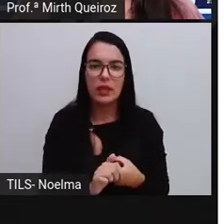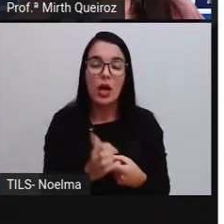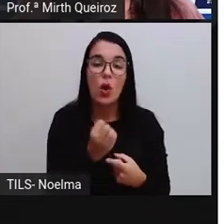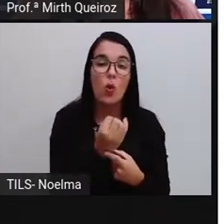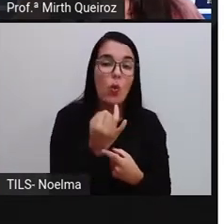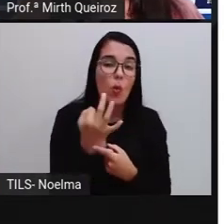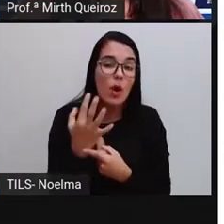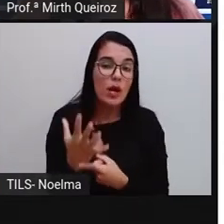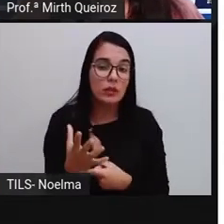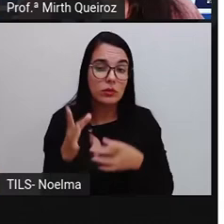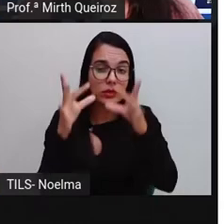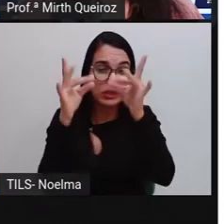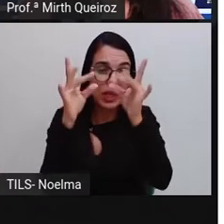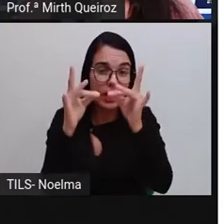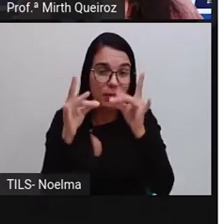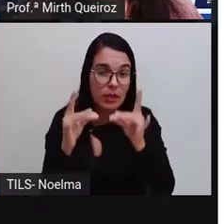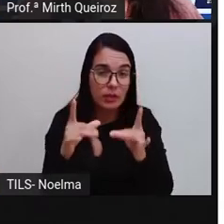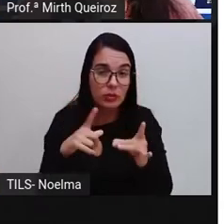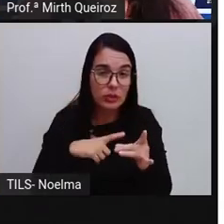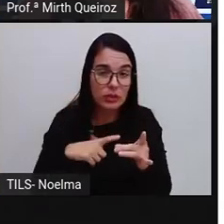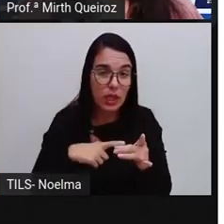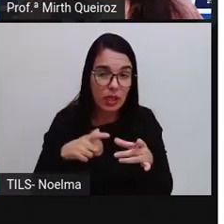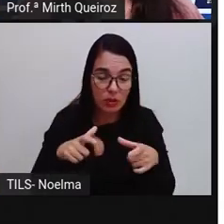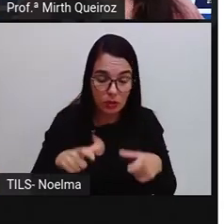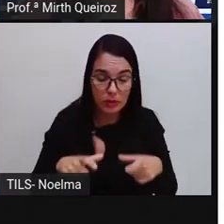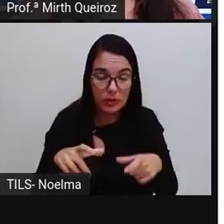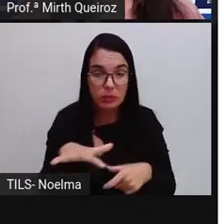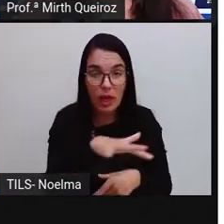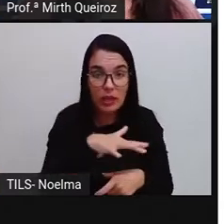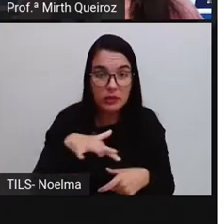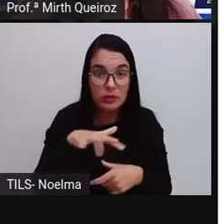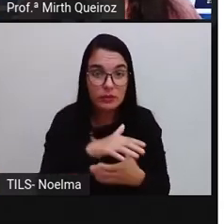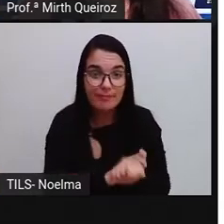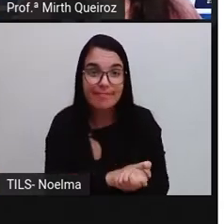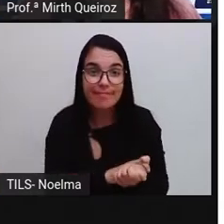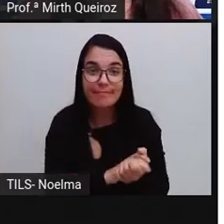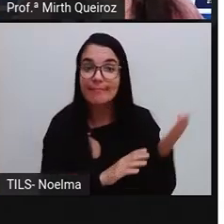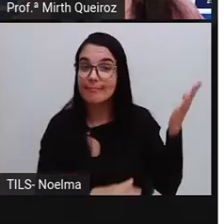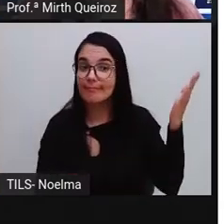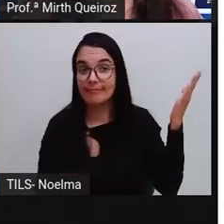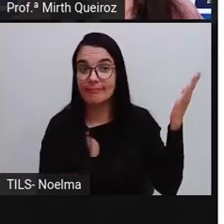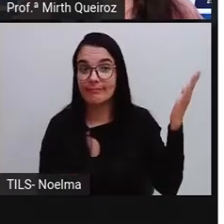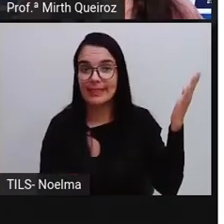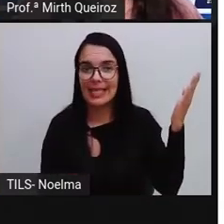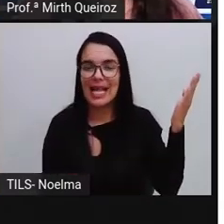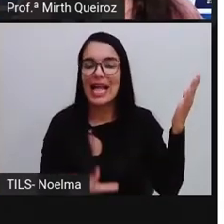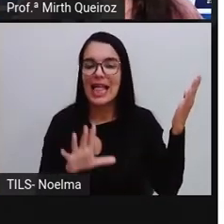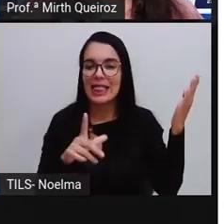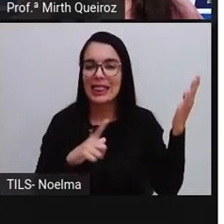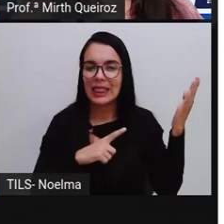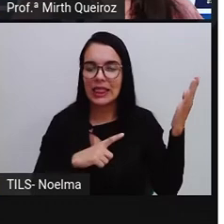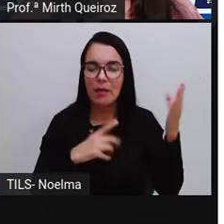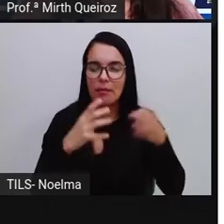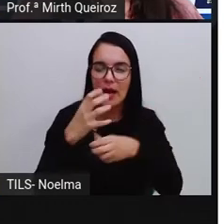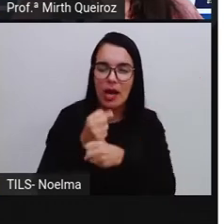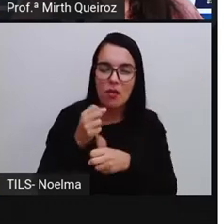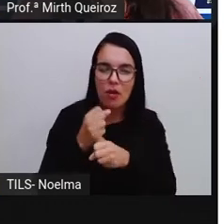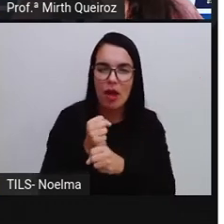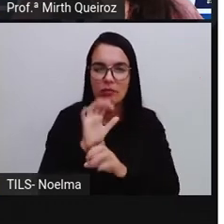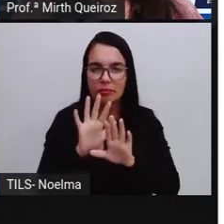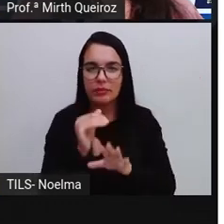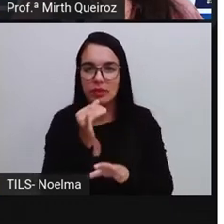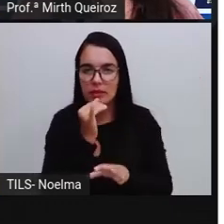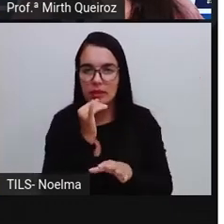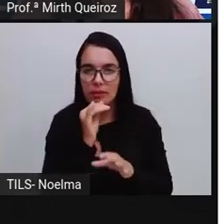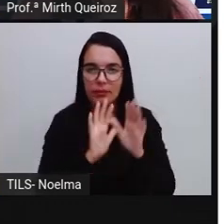o espaço amostral desse evento? Ah, e nós temos aqui o espaço amostral. Para a gente calcular, determinar o espaço amostral